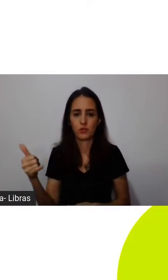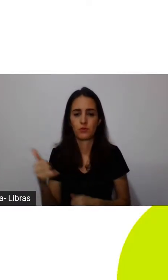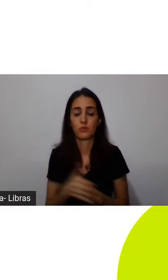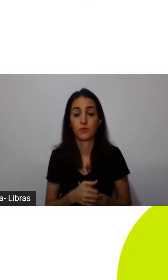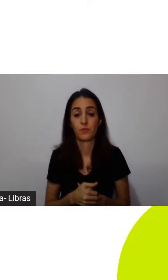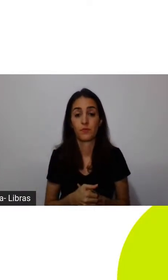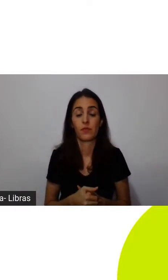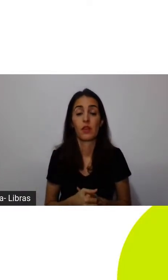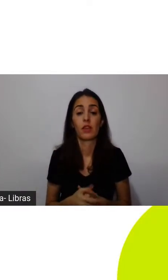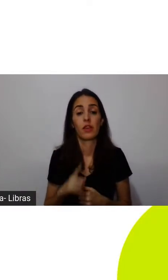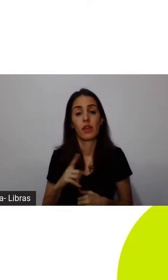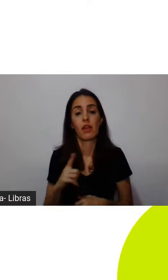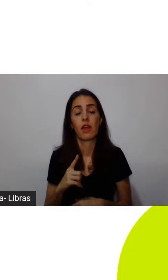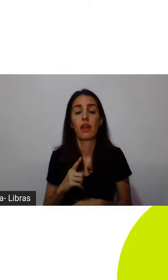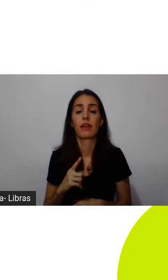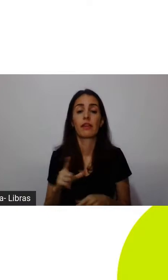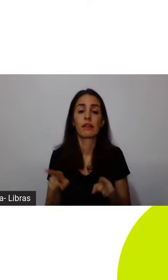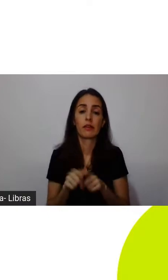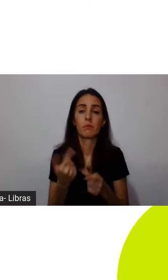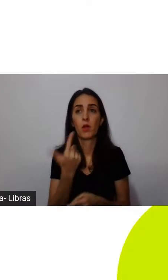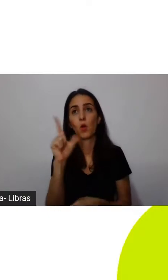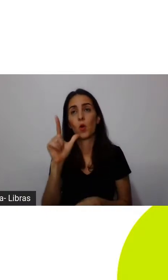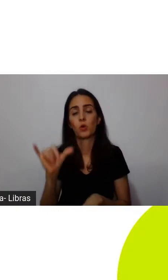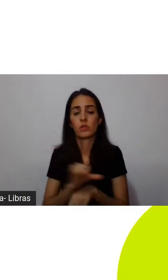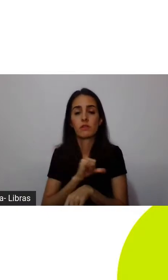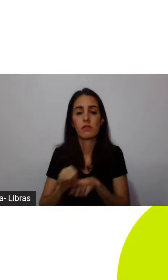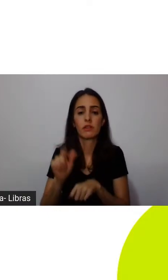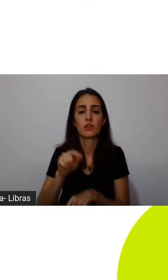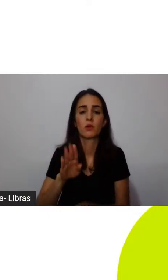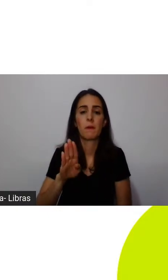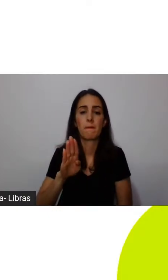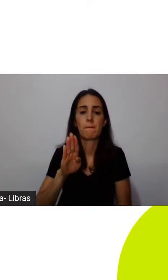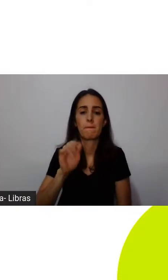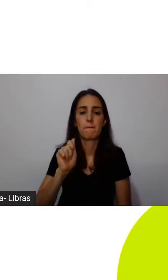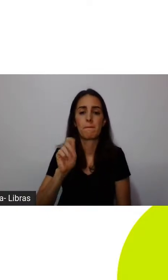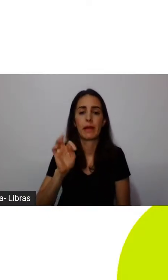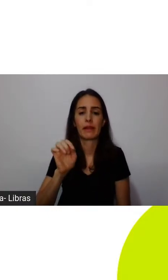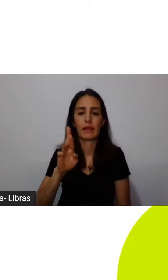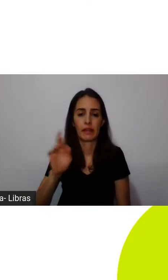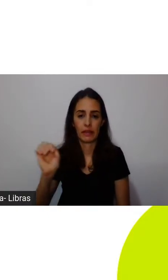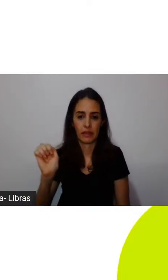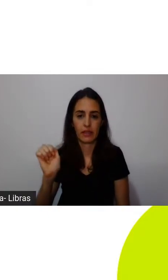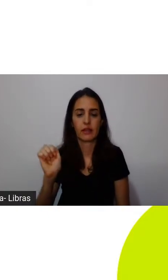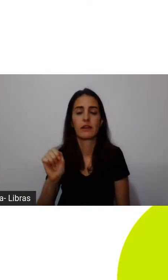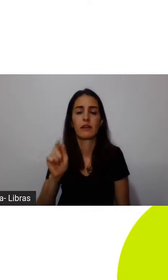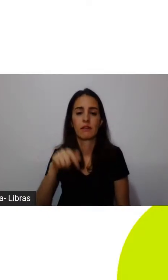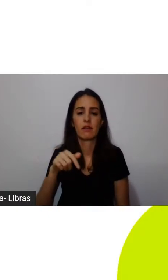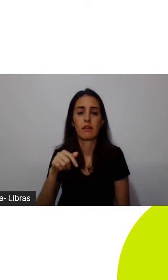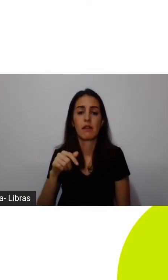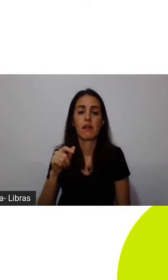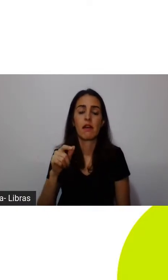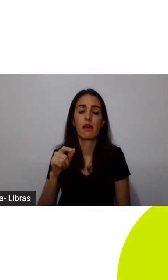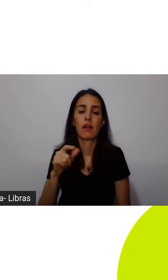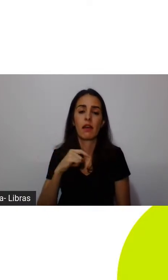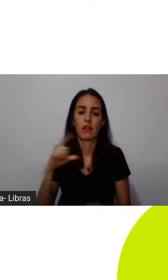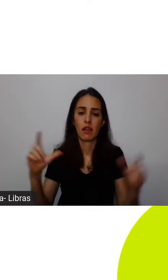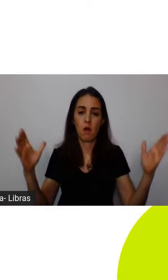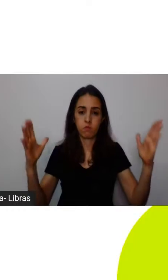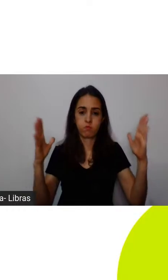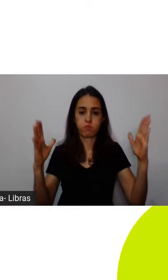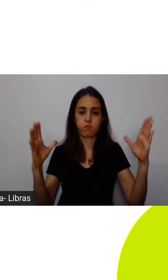muito caras, agora a gente tem diminuído o custo delas. A luz LED, que, segundo algumas pesquisas, vai